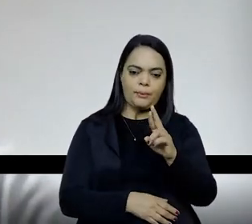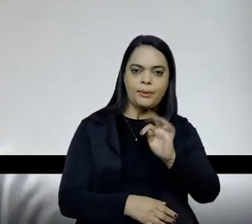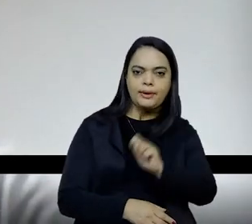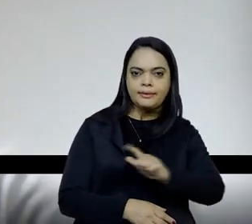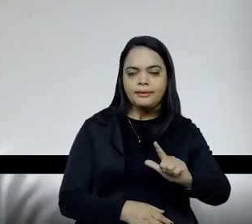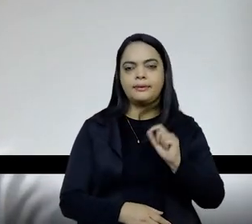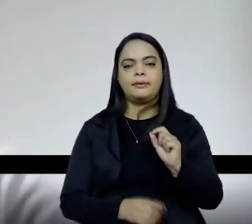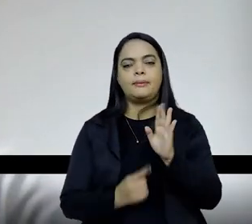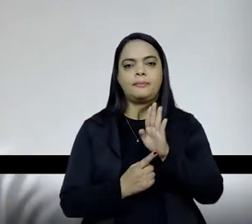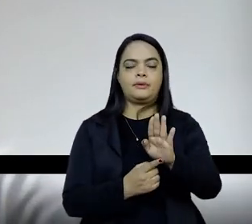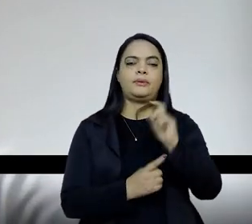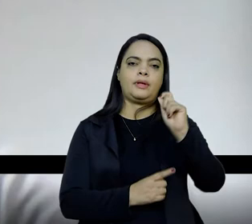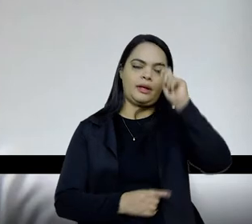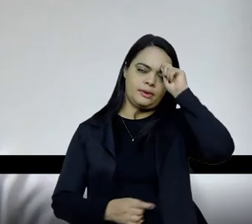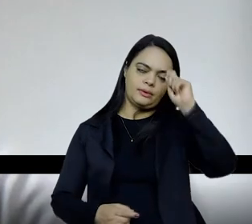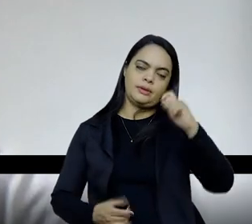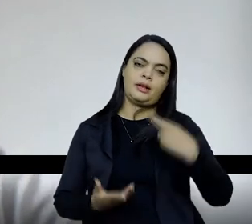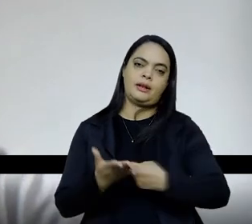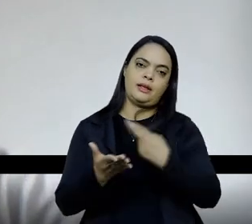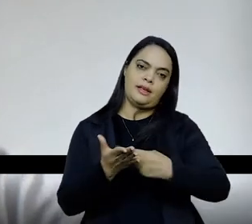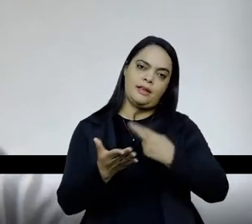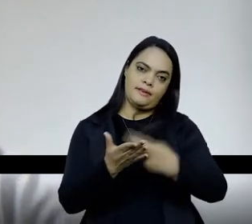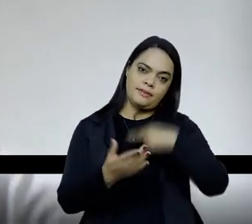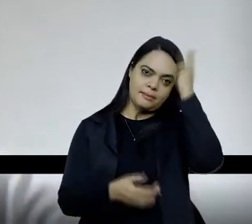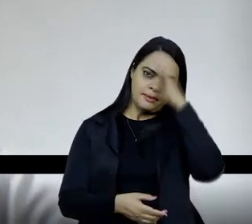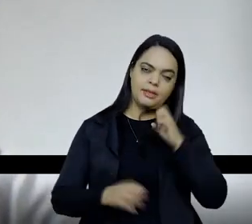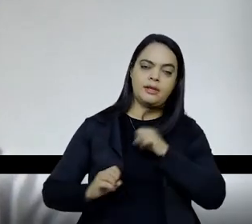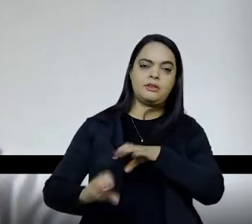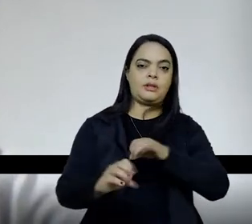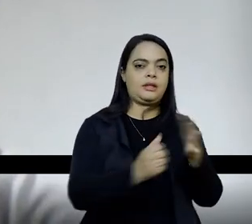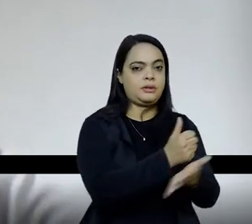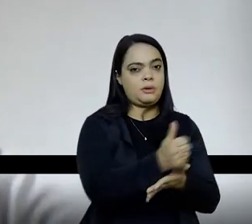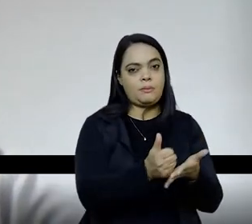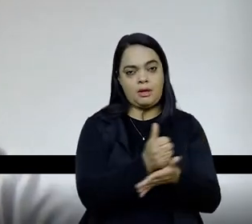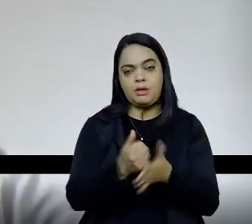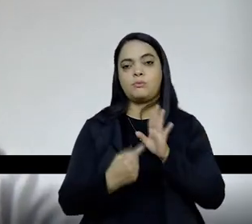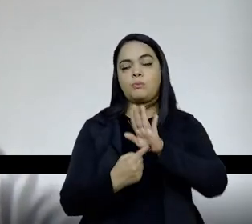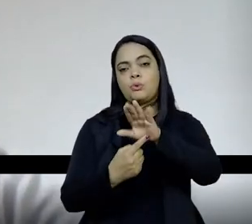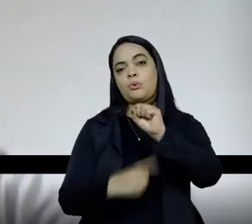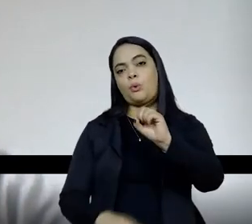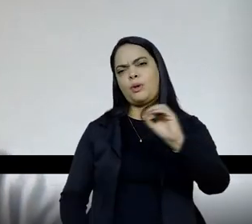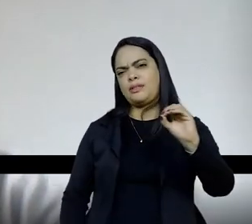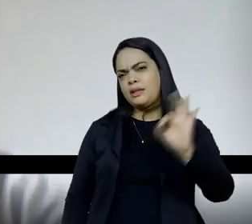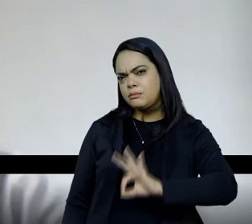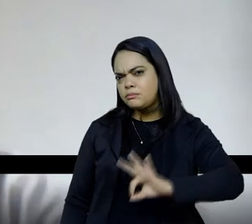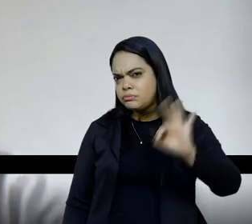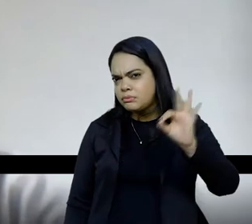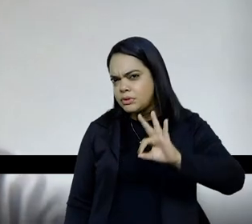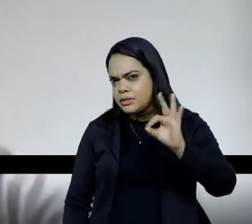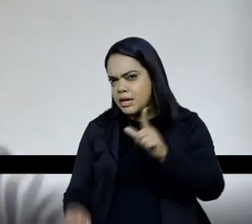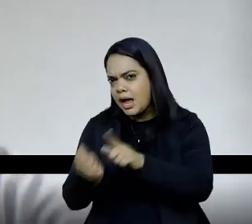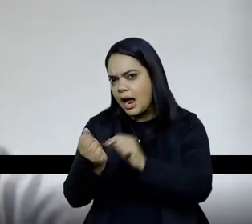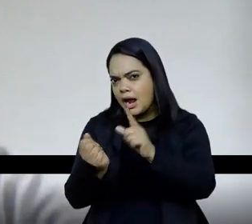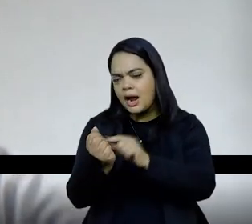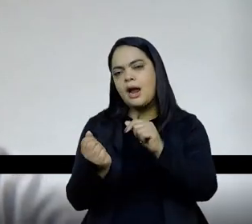na Revista Brasileira de Educação Básica mostra, na Revista Brasileira de Educação Básica, oitenta e tantos por cento dos artigos